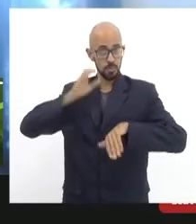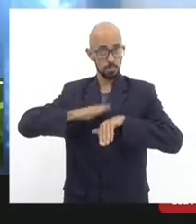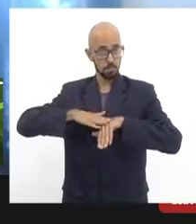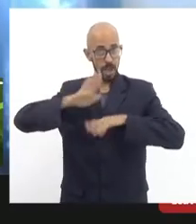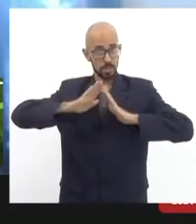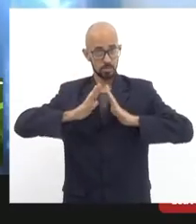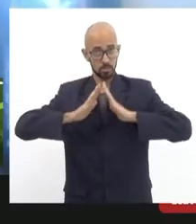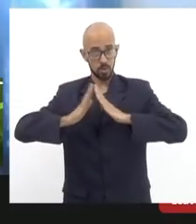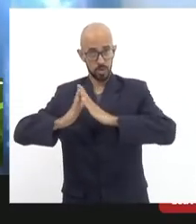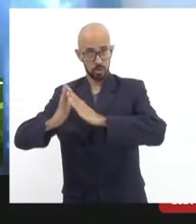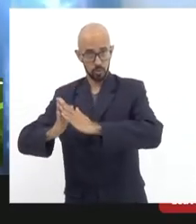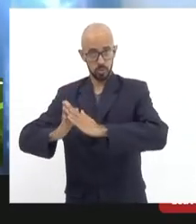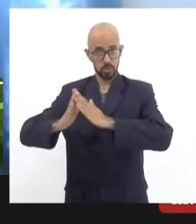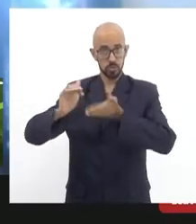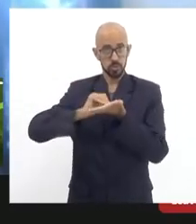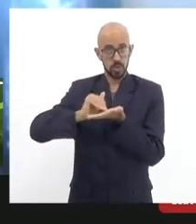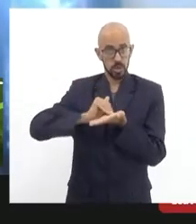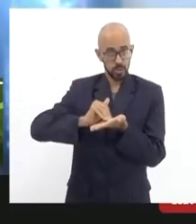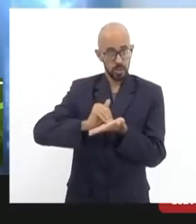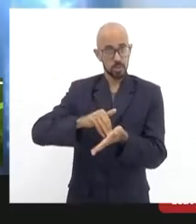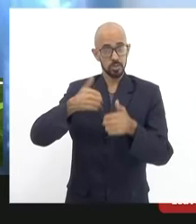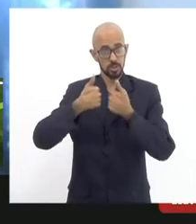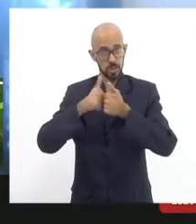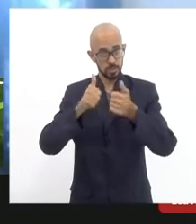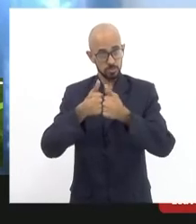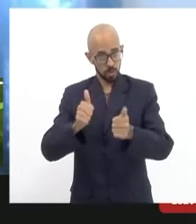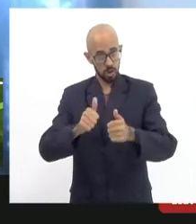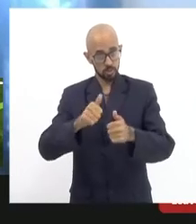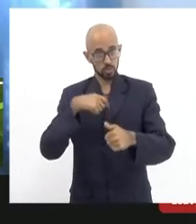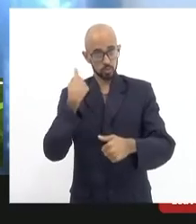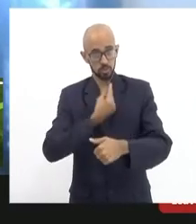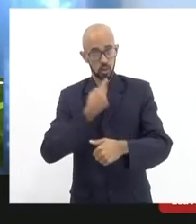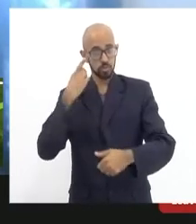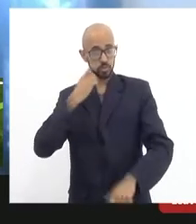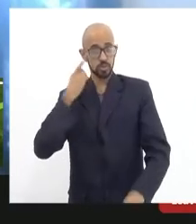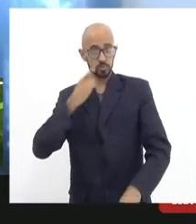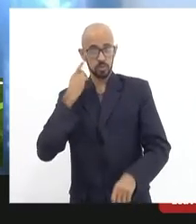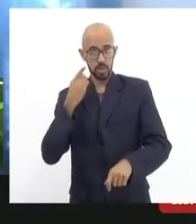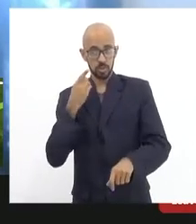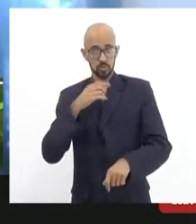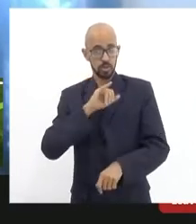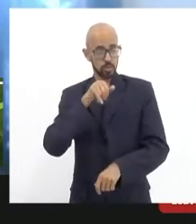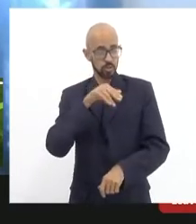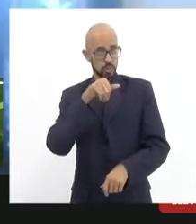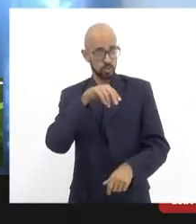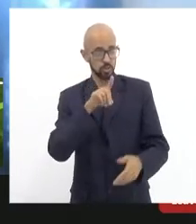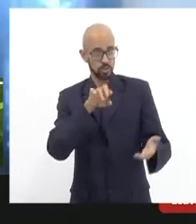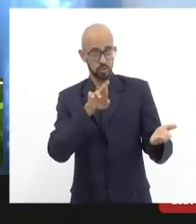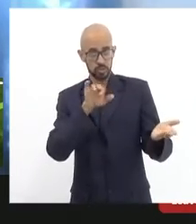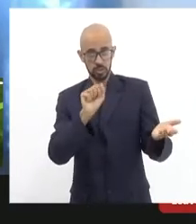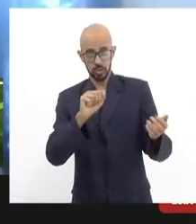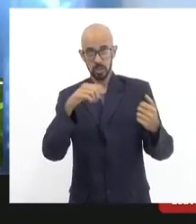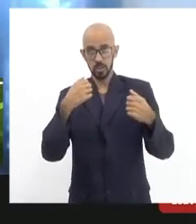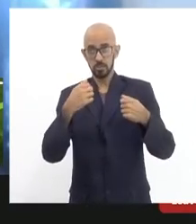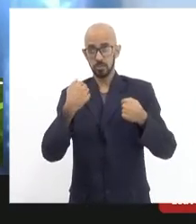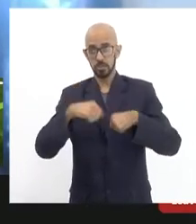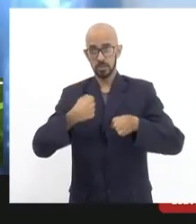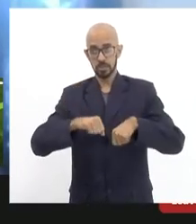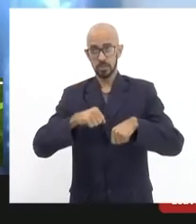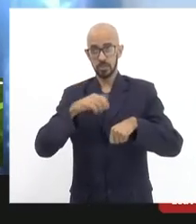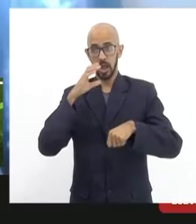Secretaria de Transportes nossos parlamentares a Jandira faz um apelo ela tem que ir ato agora